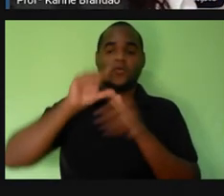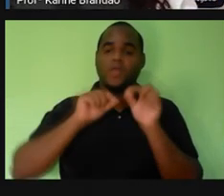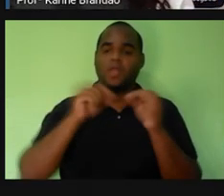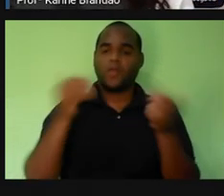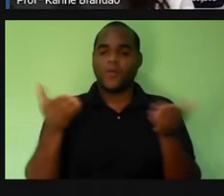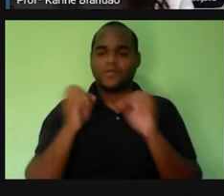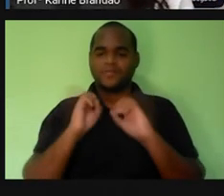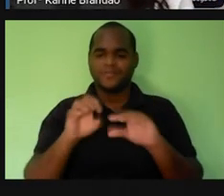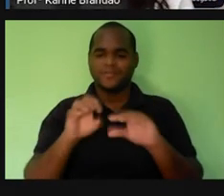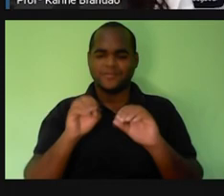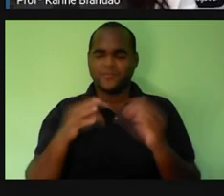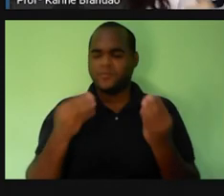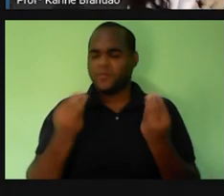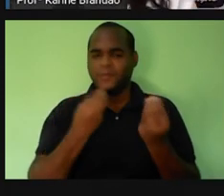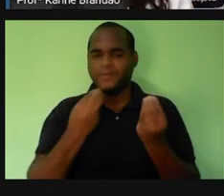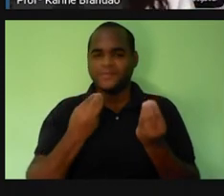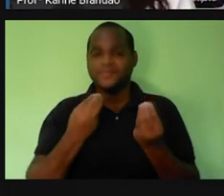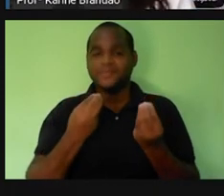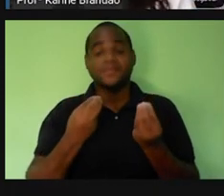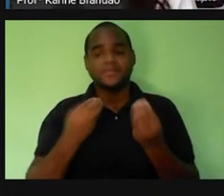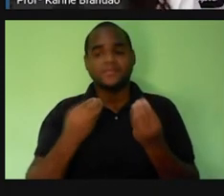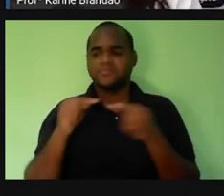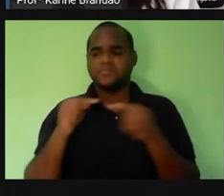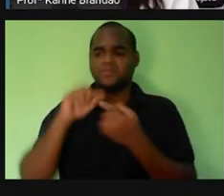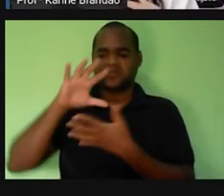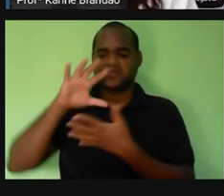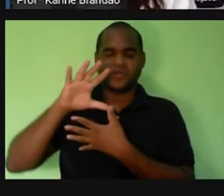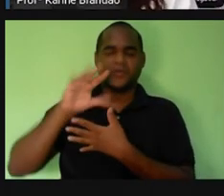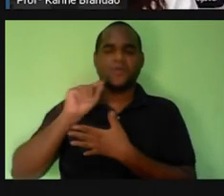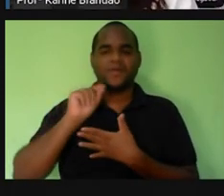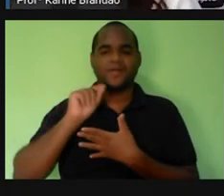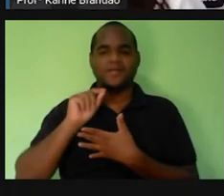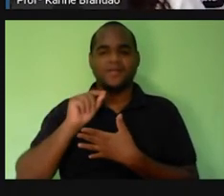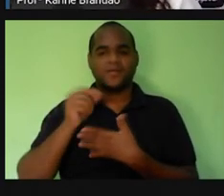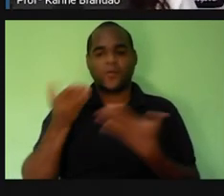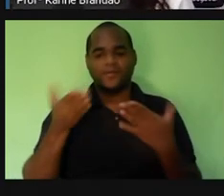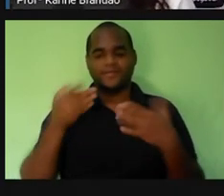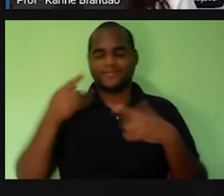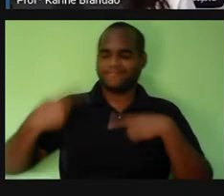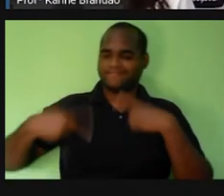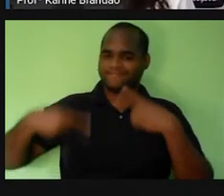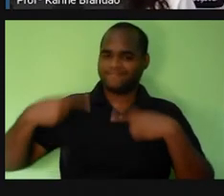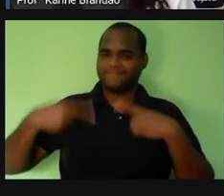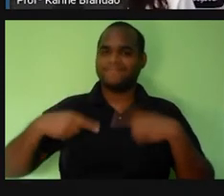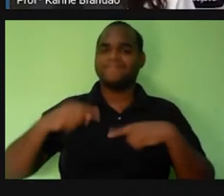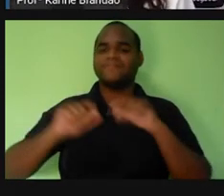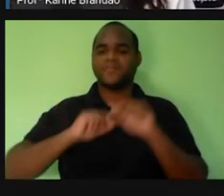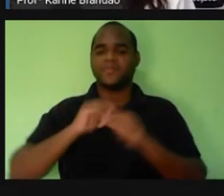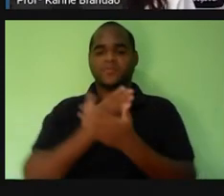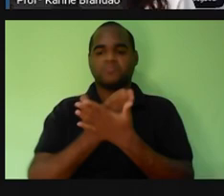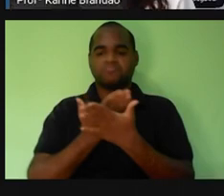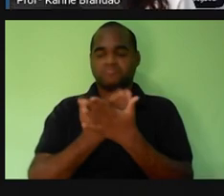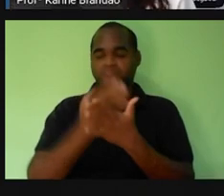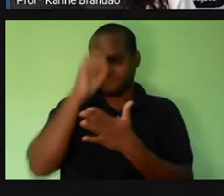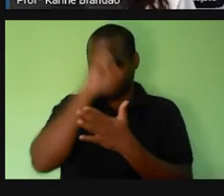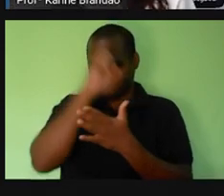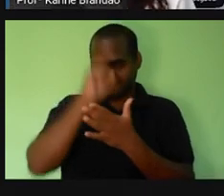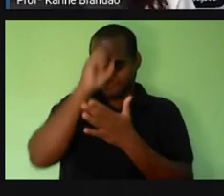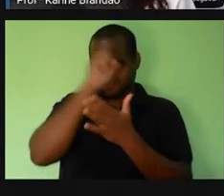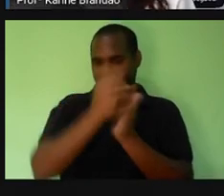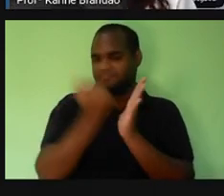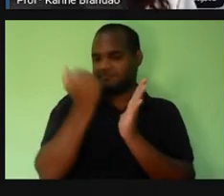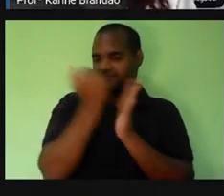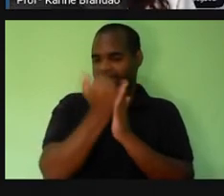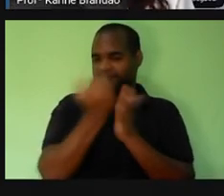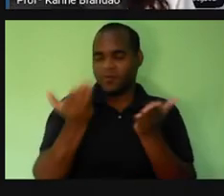aula específica? E o que que é território mesmo? Então a gente vai discutir e estudar um pouquinho sobre isso agora na nossa aula,